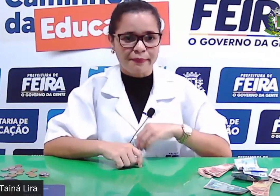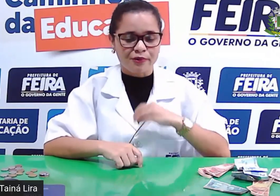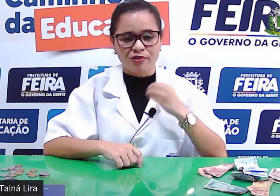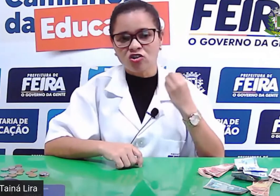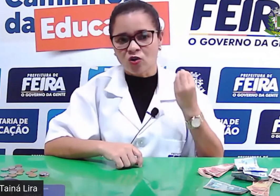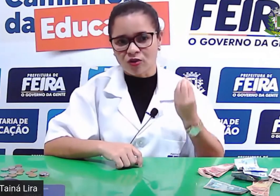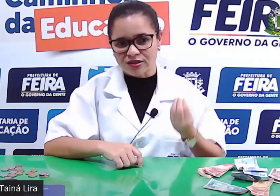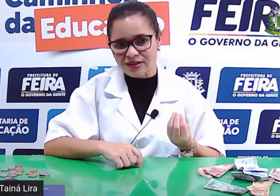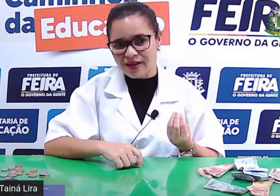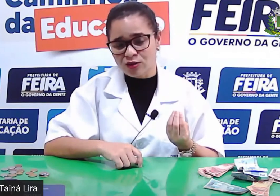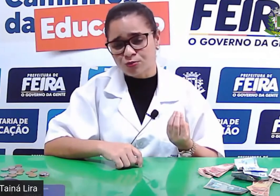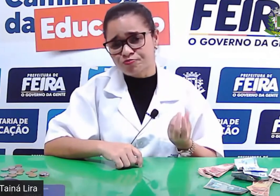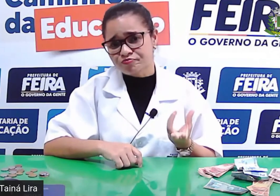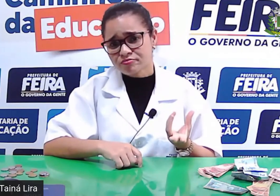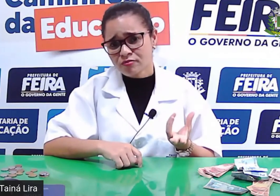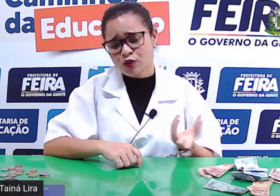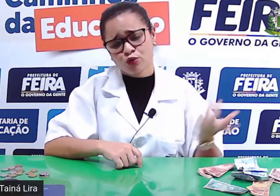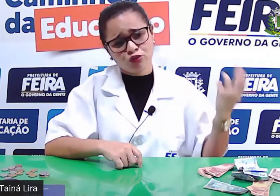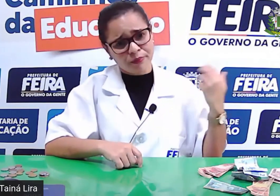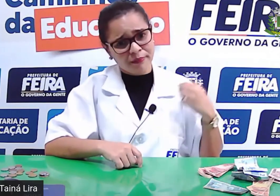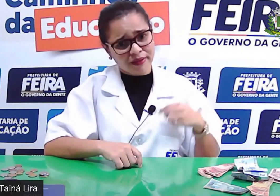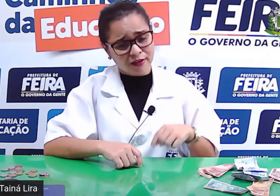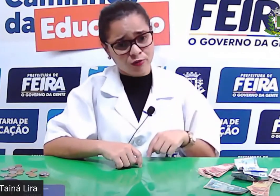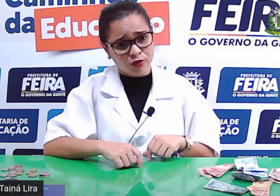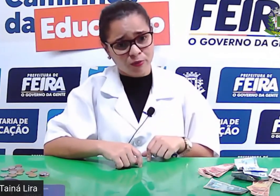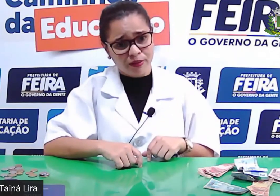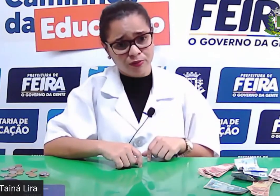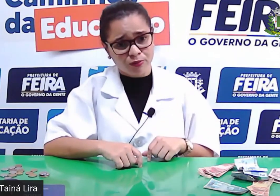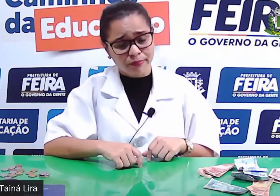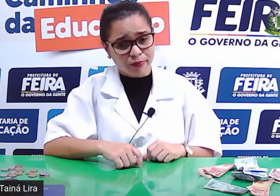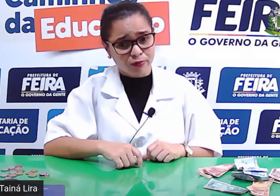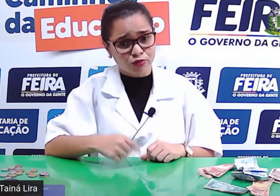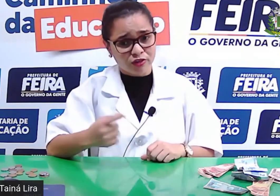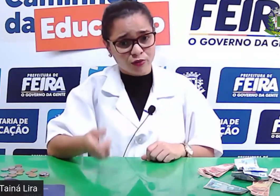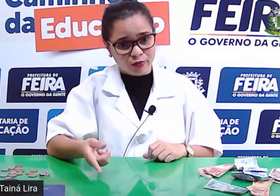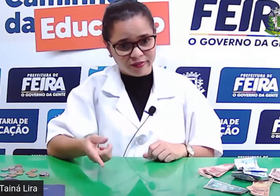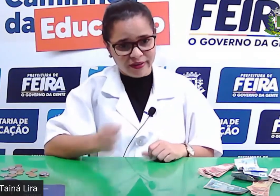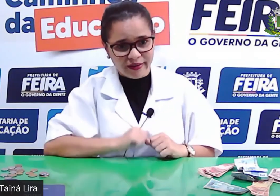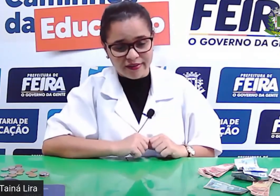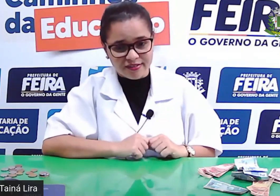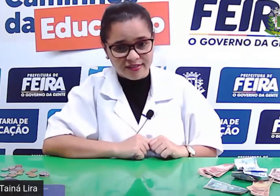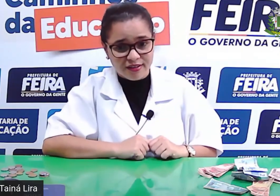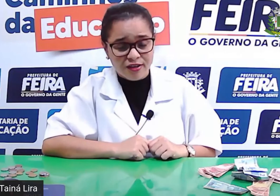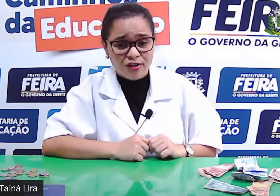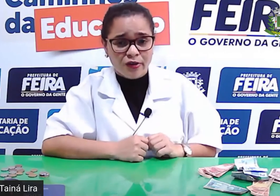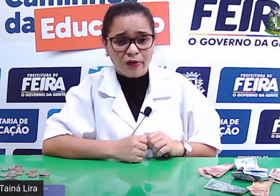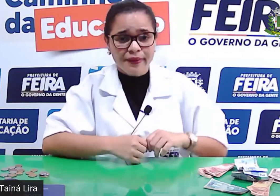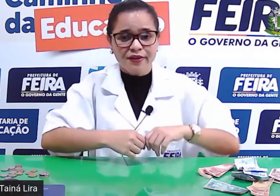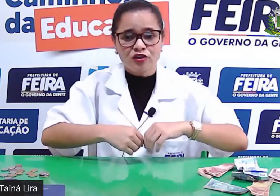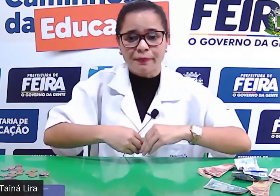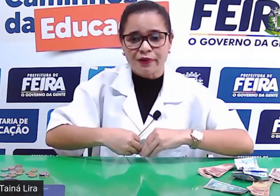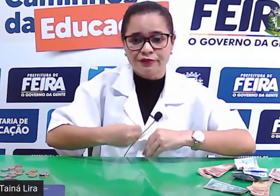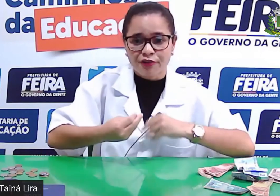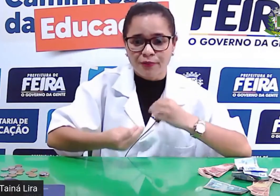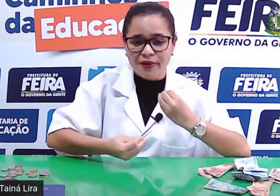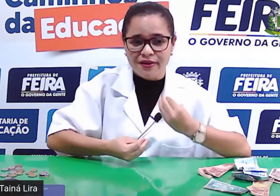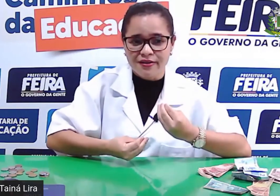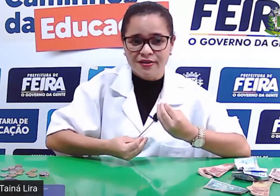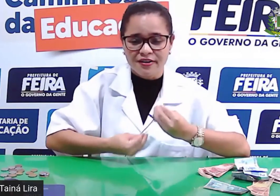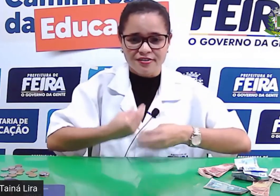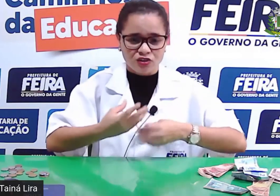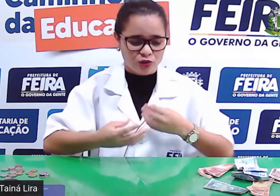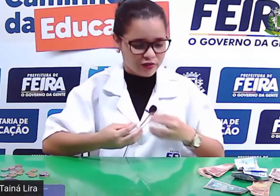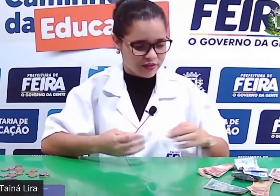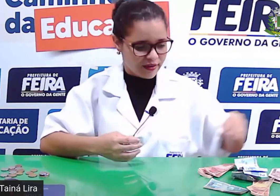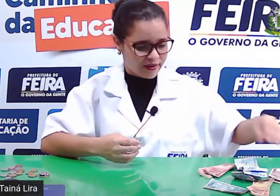formar para o achocolatado num supermercado que Roberto comprou custa 12 reais, como é que a gente pode formar